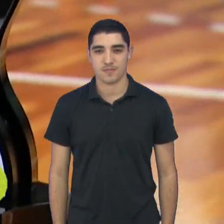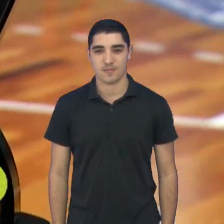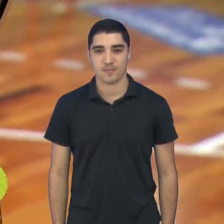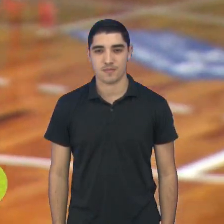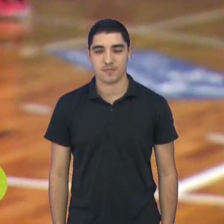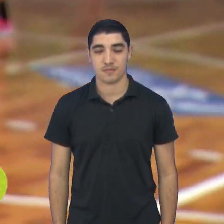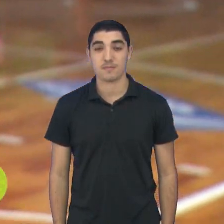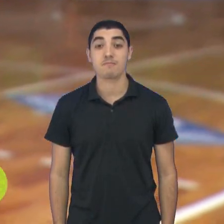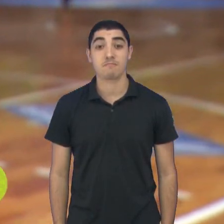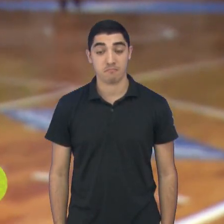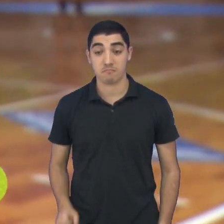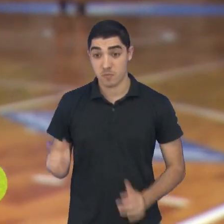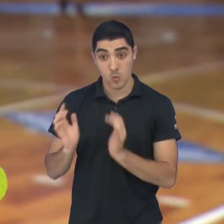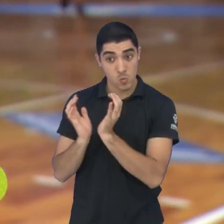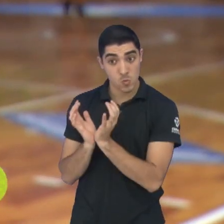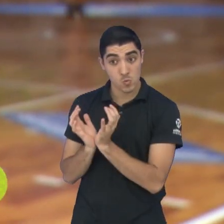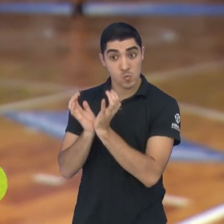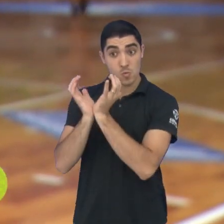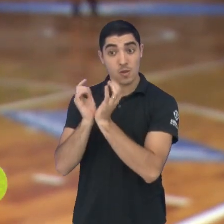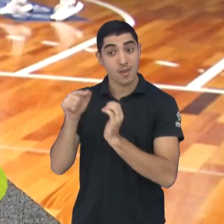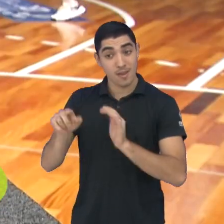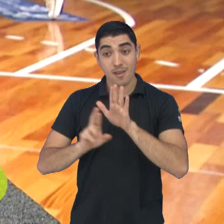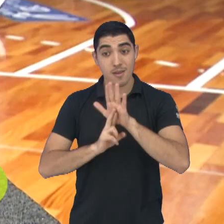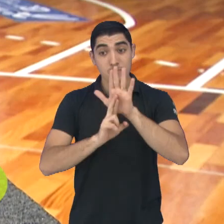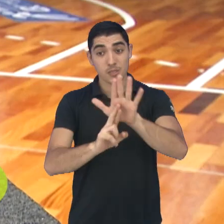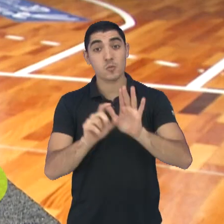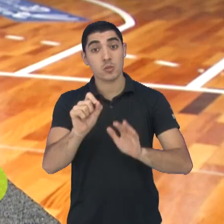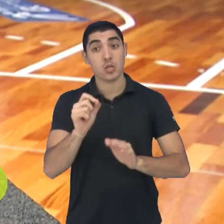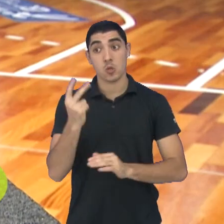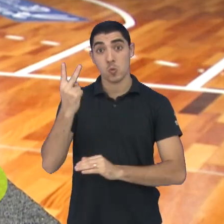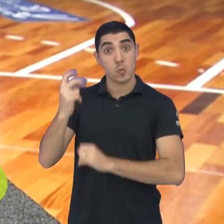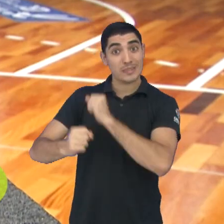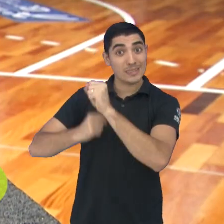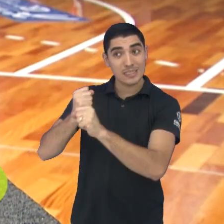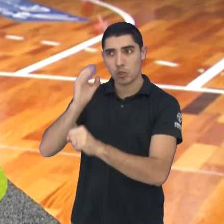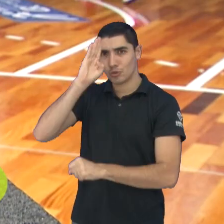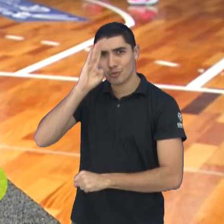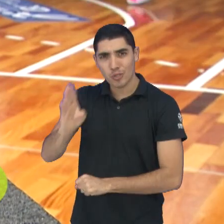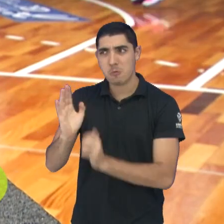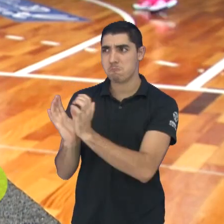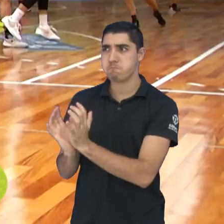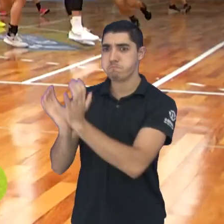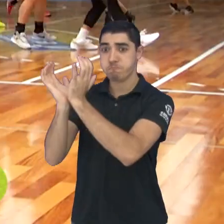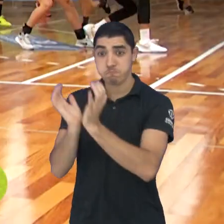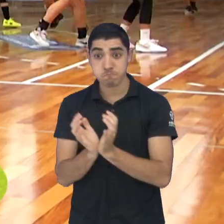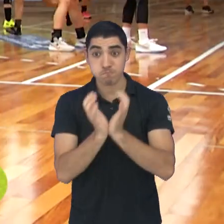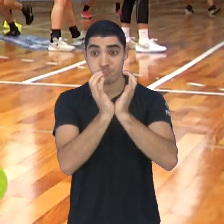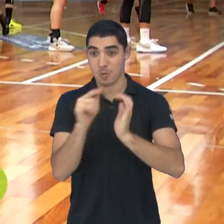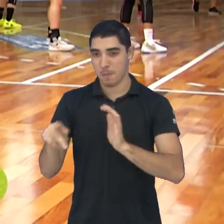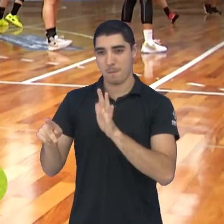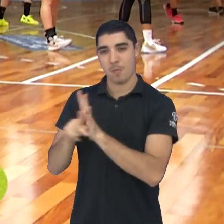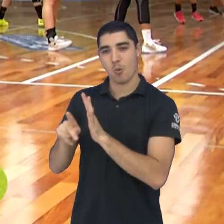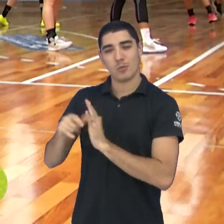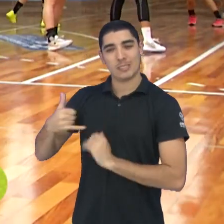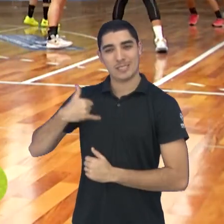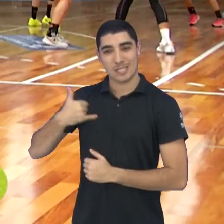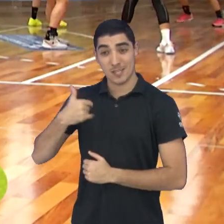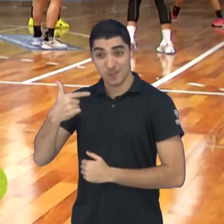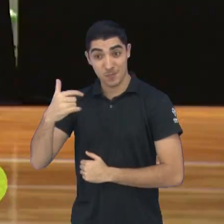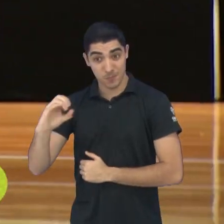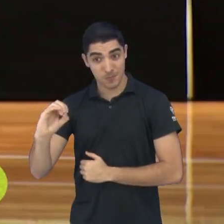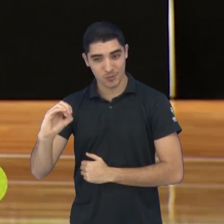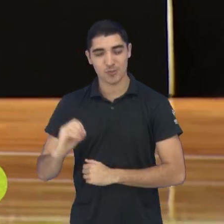O troféu representa o bicampeonato do brasileiro Interclubes Sub-20 para o basquete feminino